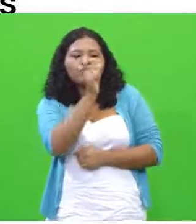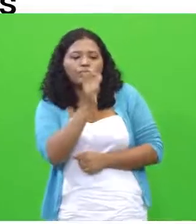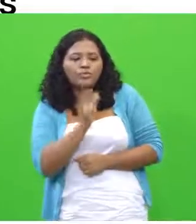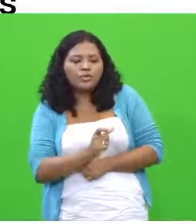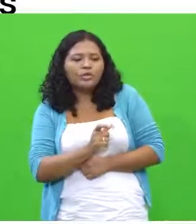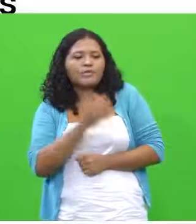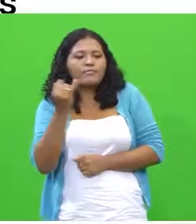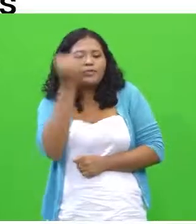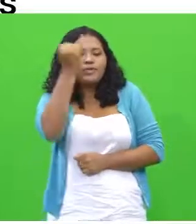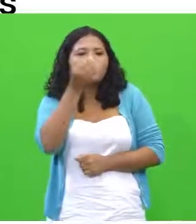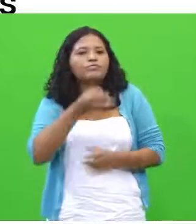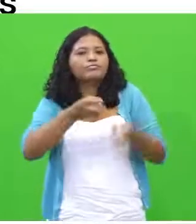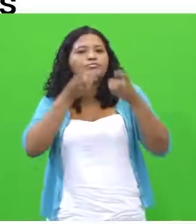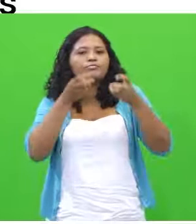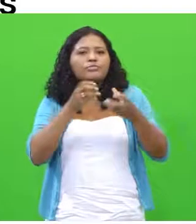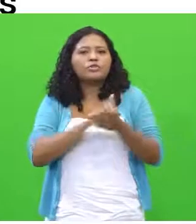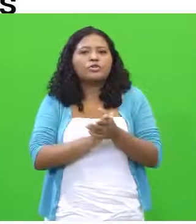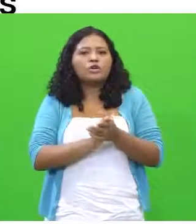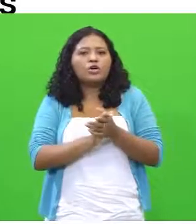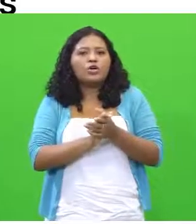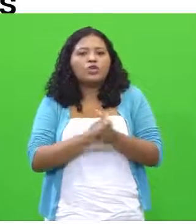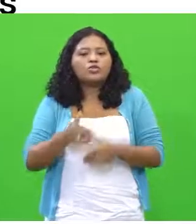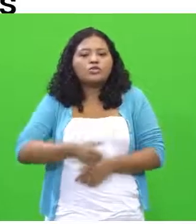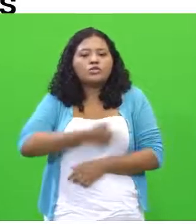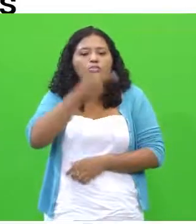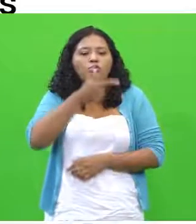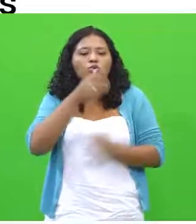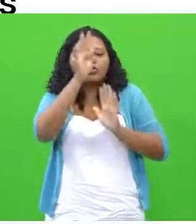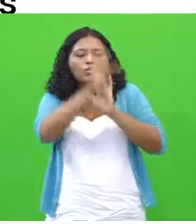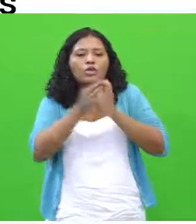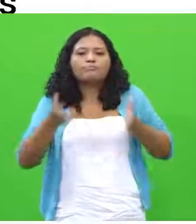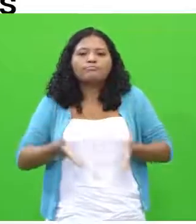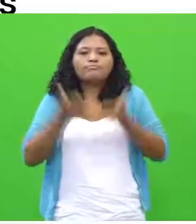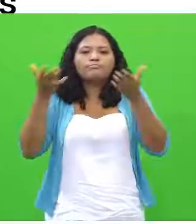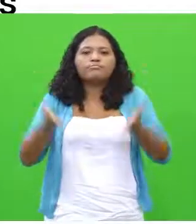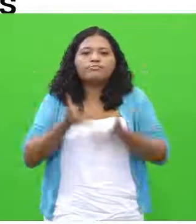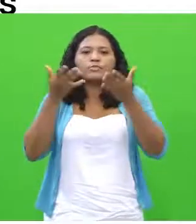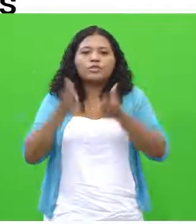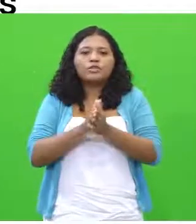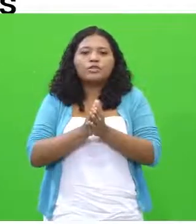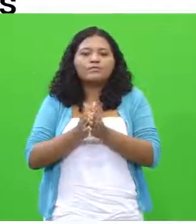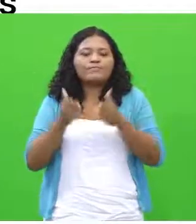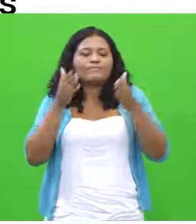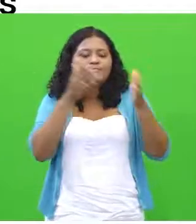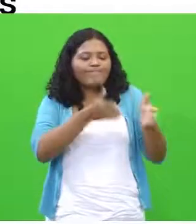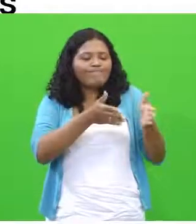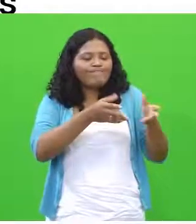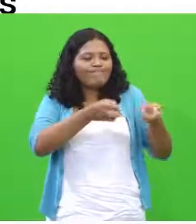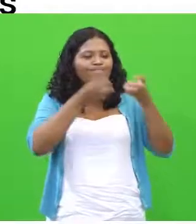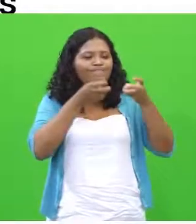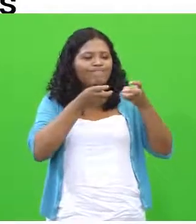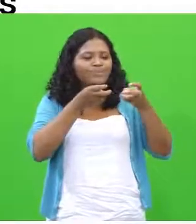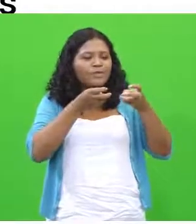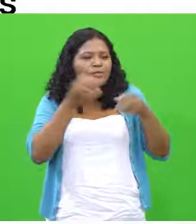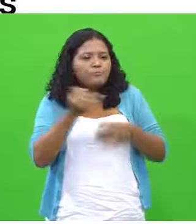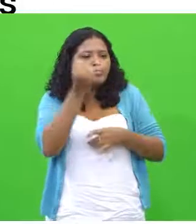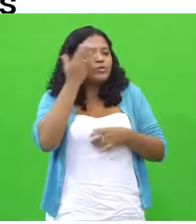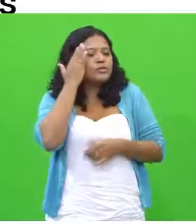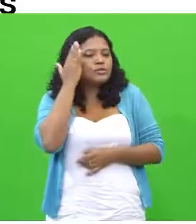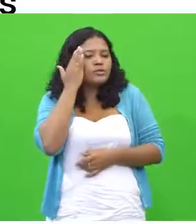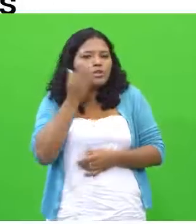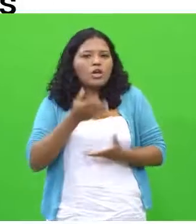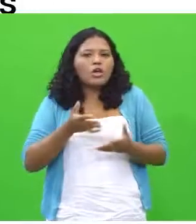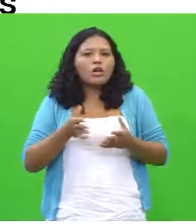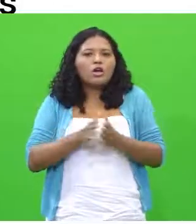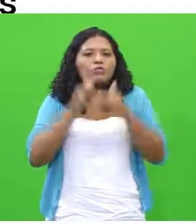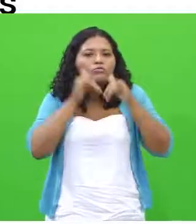que esse segundo texto motivador, ele vem no sentido de ampliar a reflexão do primeiro, que a publicidade infantil em alguns